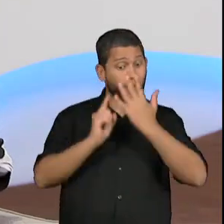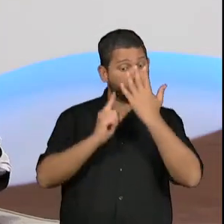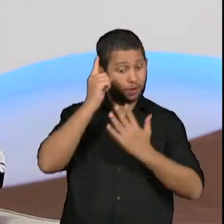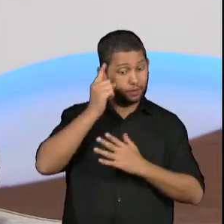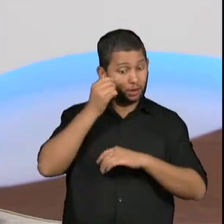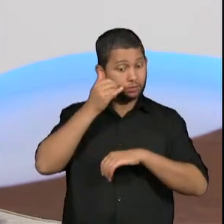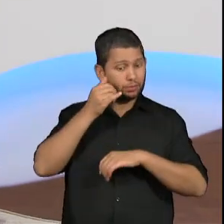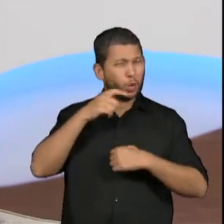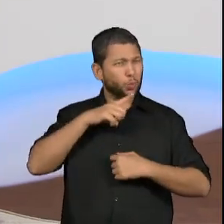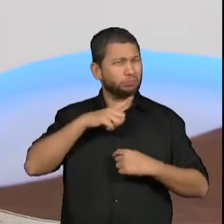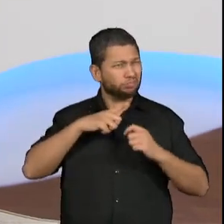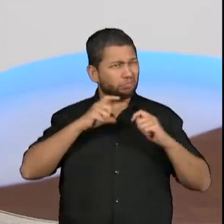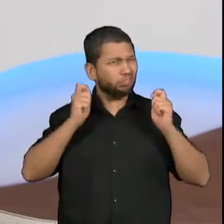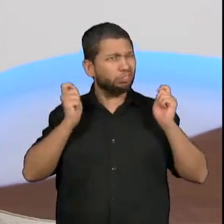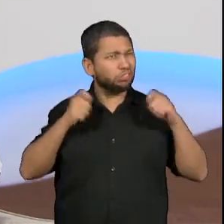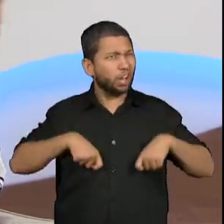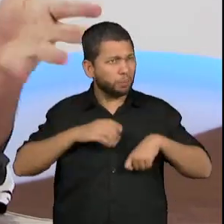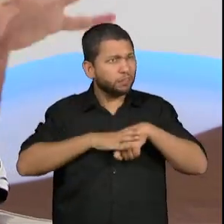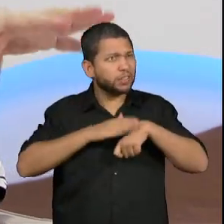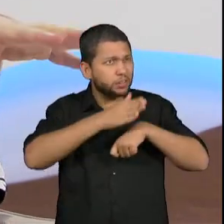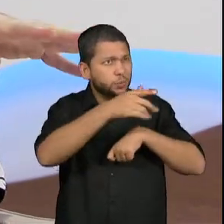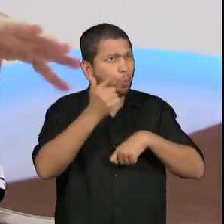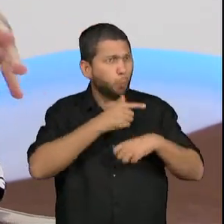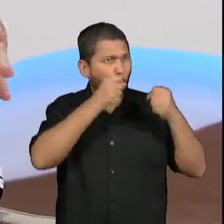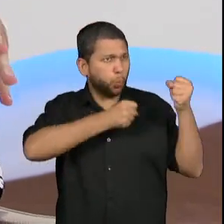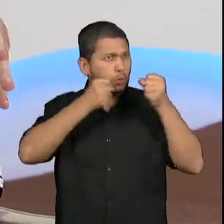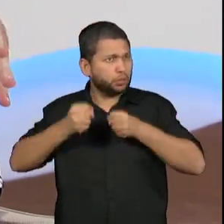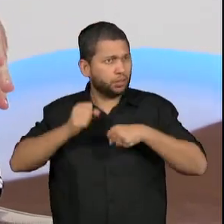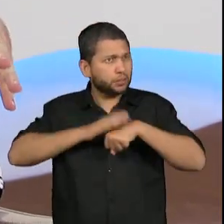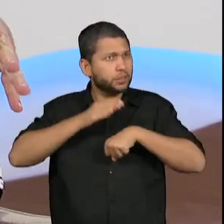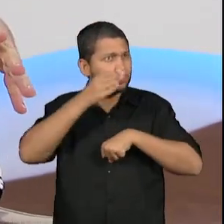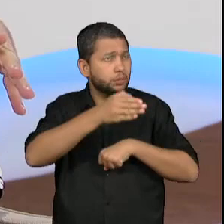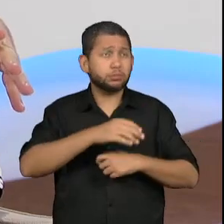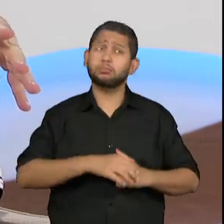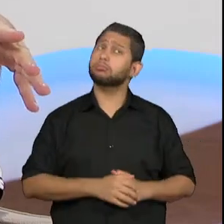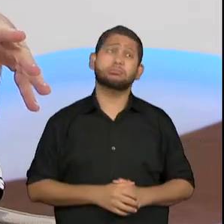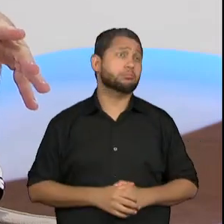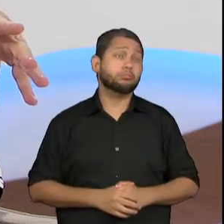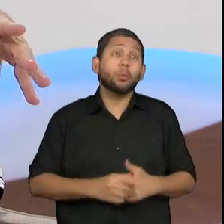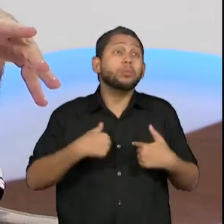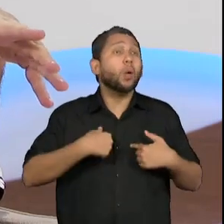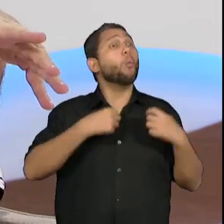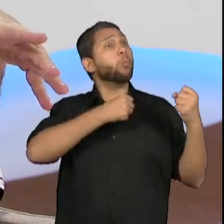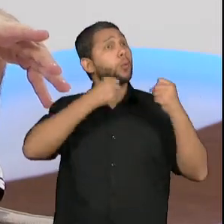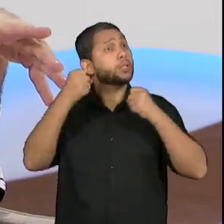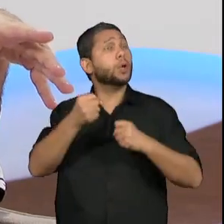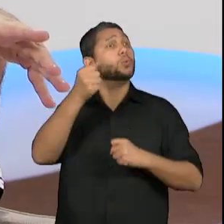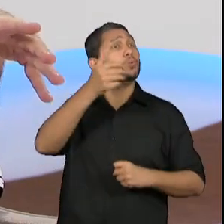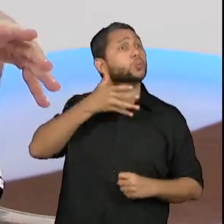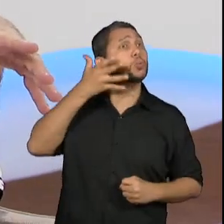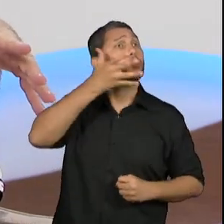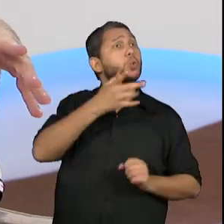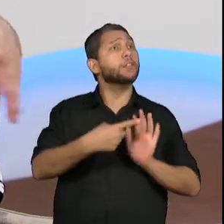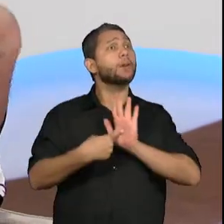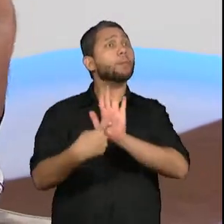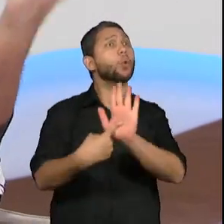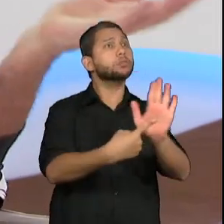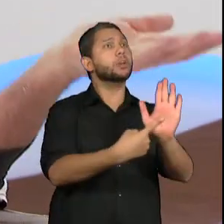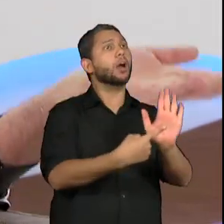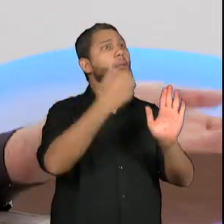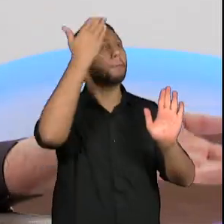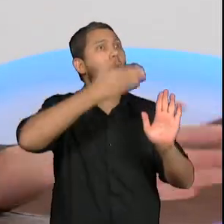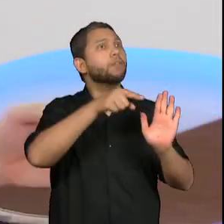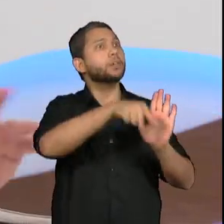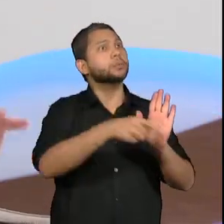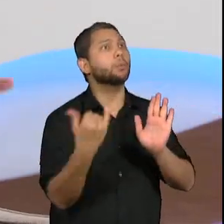teria esse poder. Eu tenho o poder de realizar discursos que vão mostrar essas potências. Isso